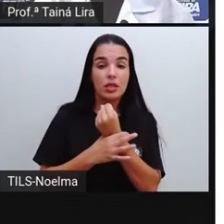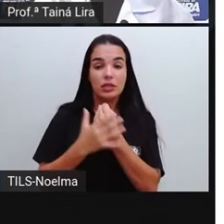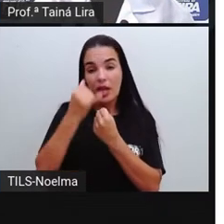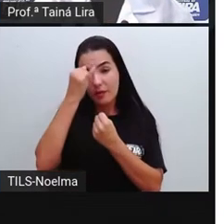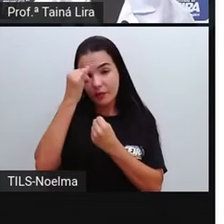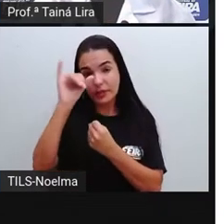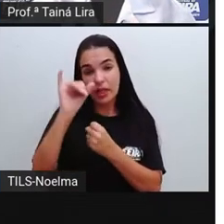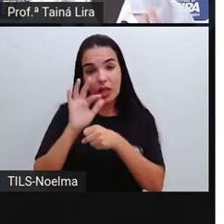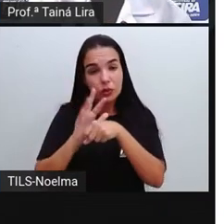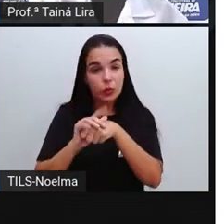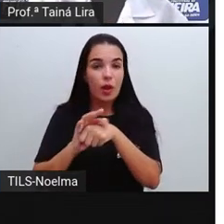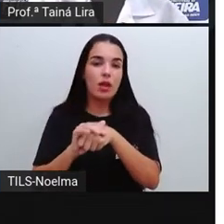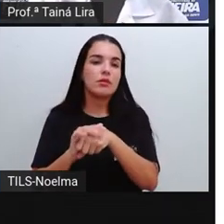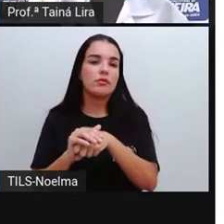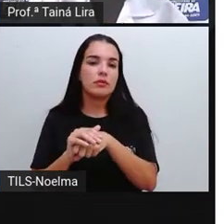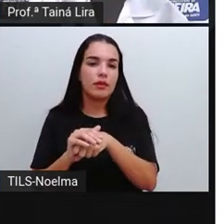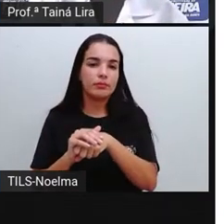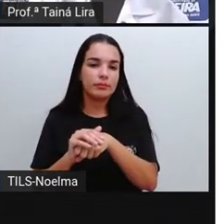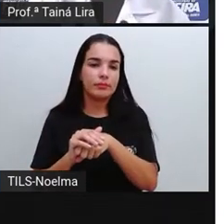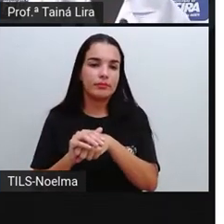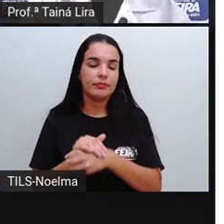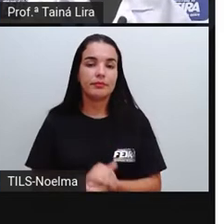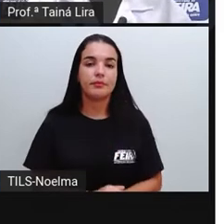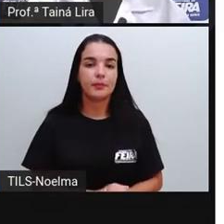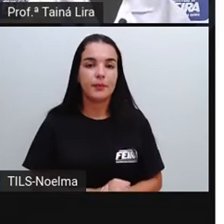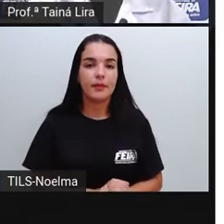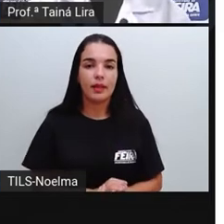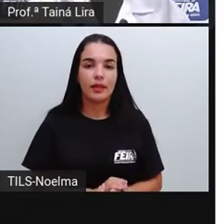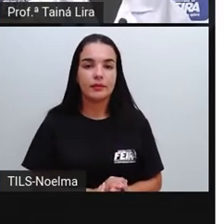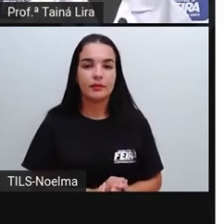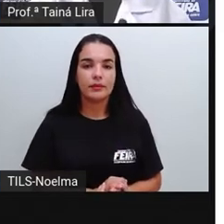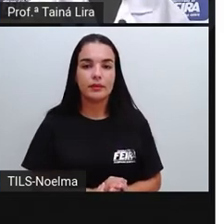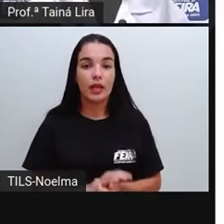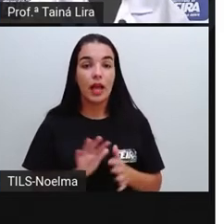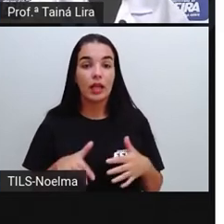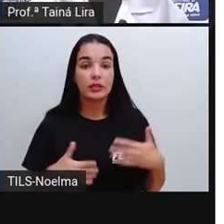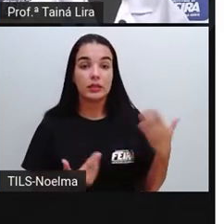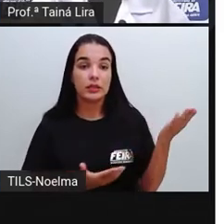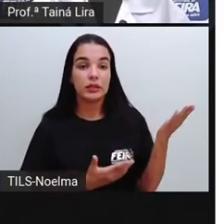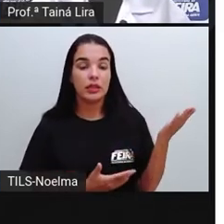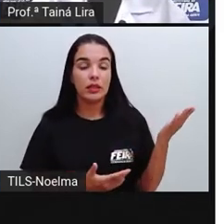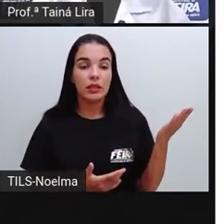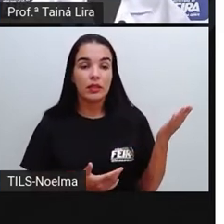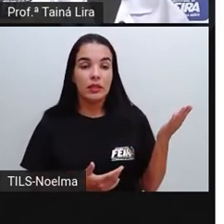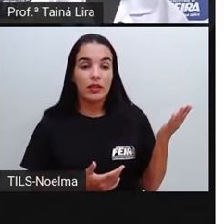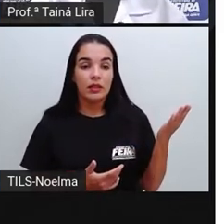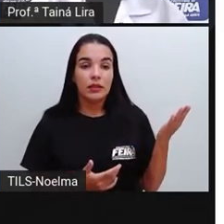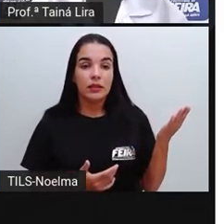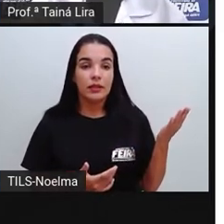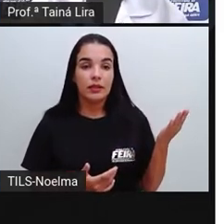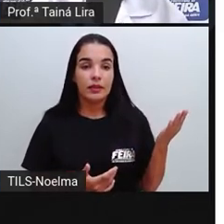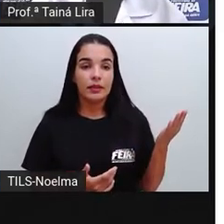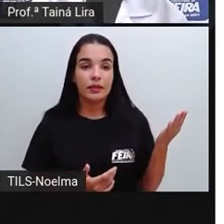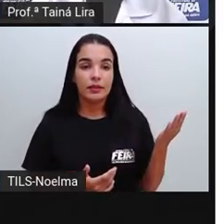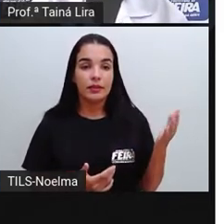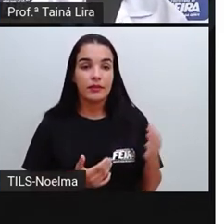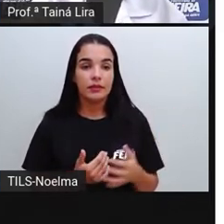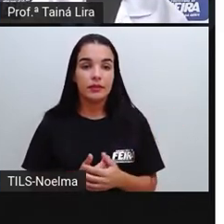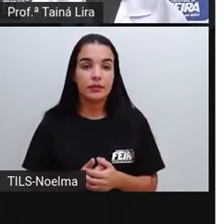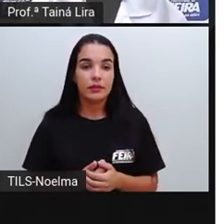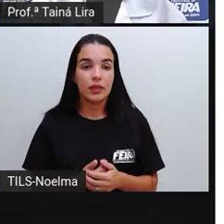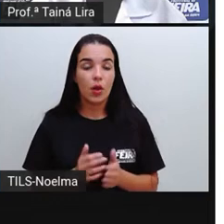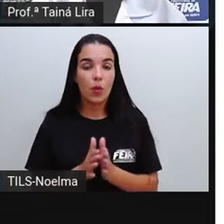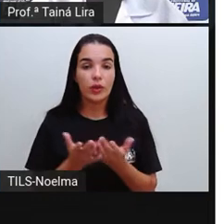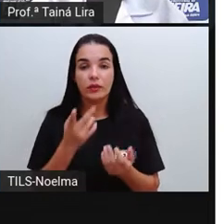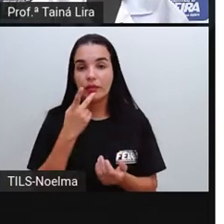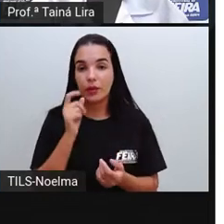cuidado, né, com as doenças, olha lá. Então, Joana, observem, quando a gente fala aí dos alimentos